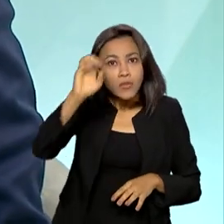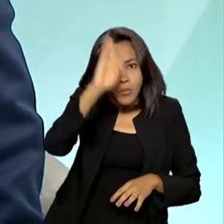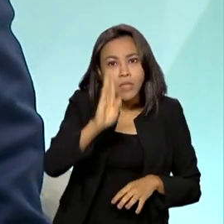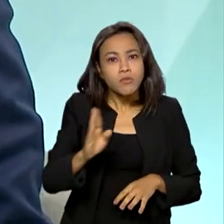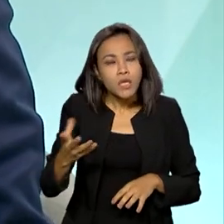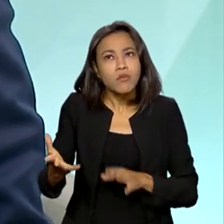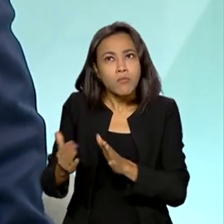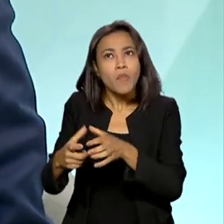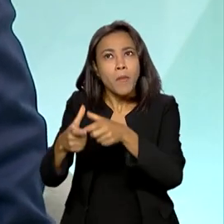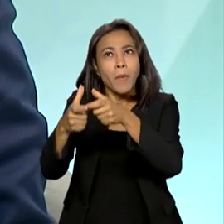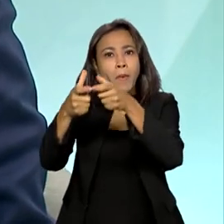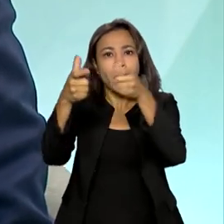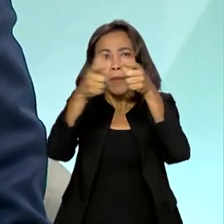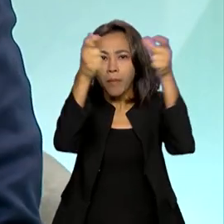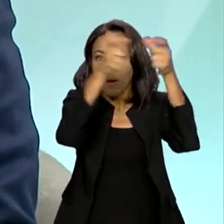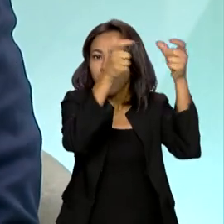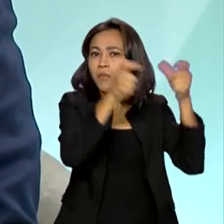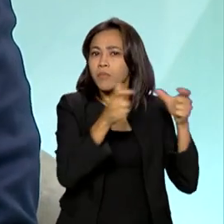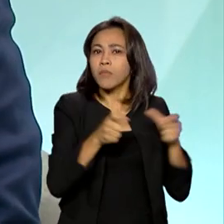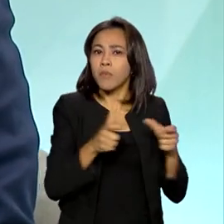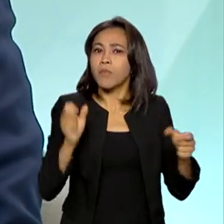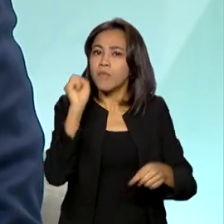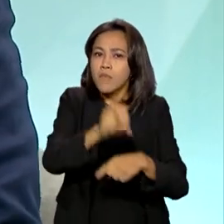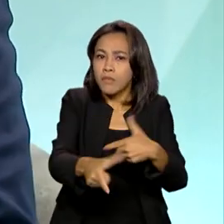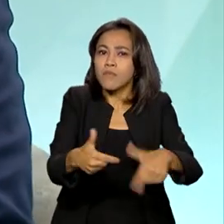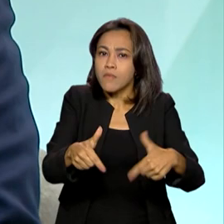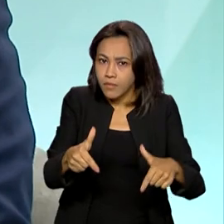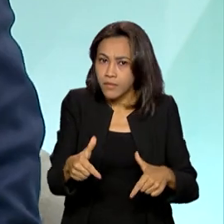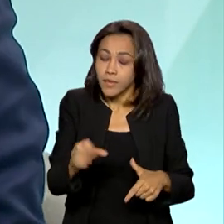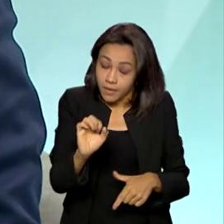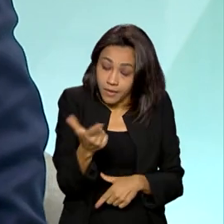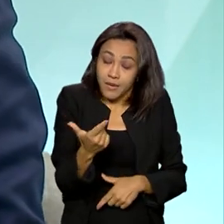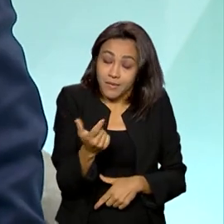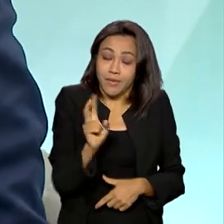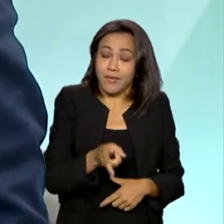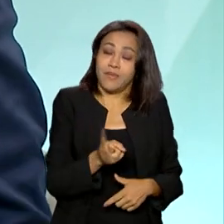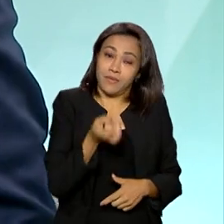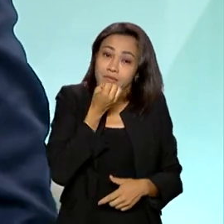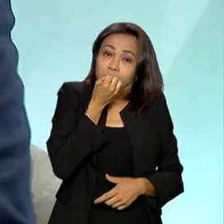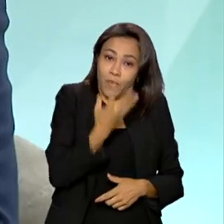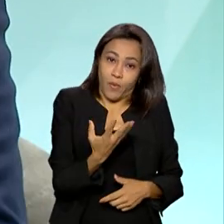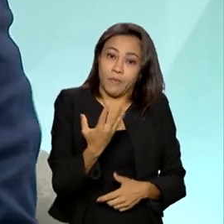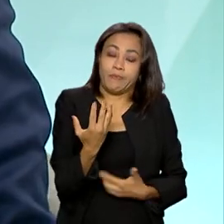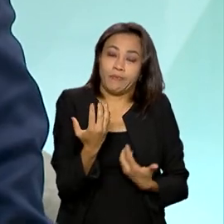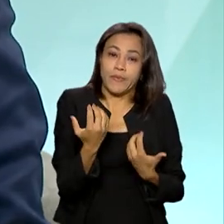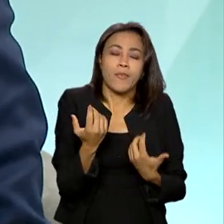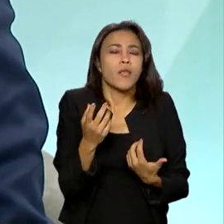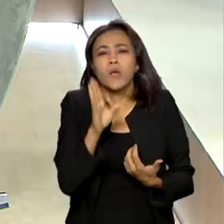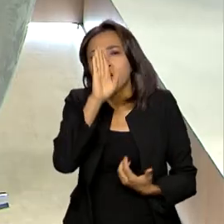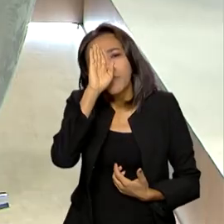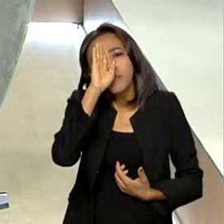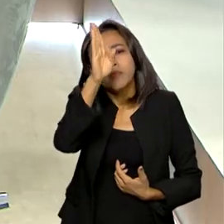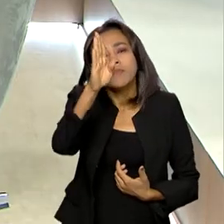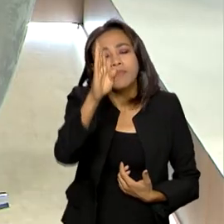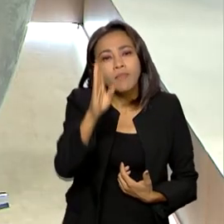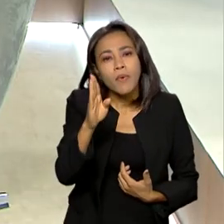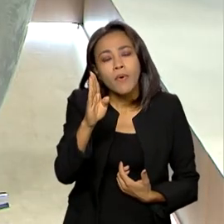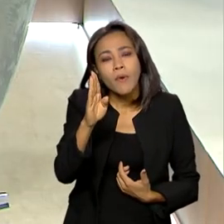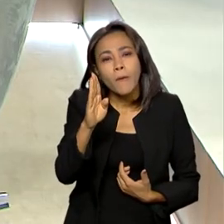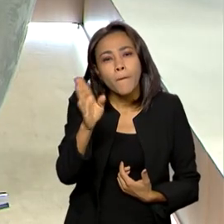seu número de vagas de emprego. É claro que é sempre bom a gente falar que o principal segmento que